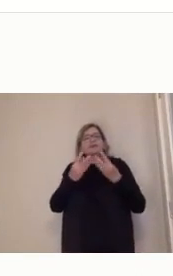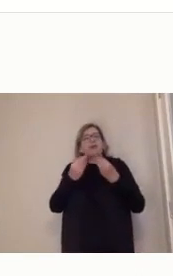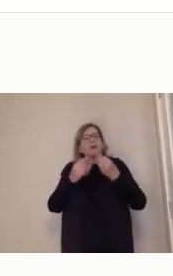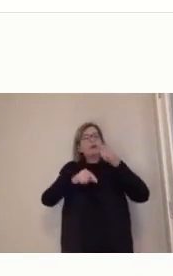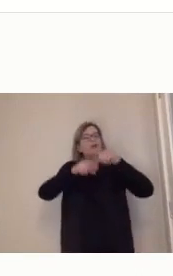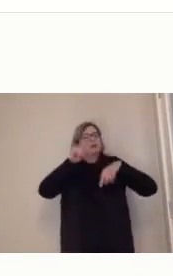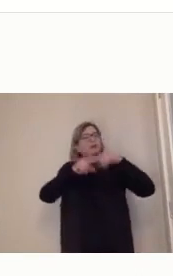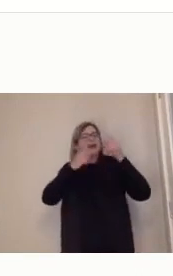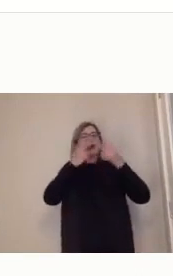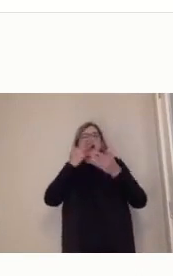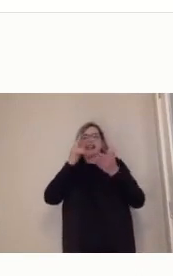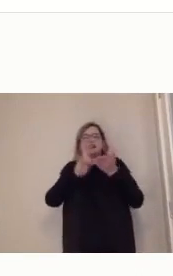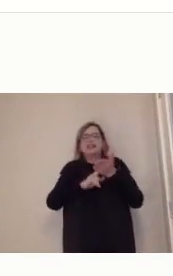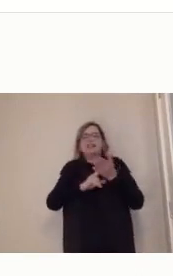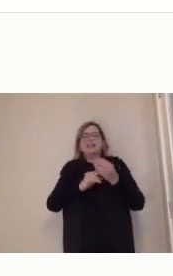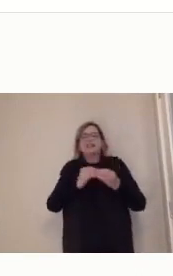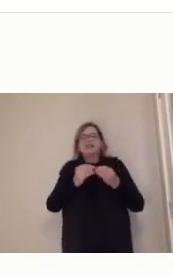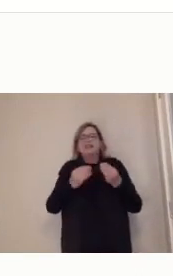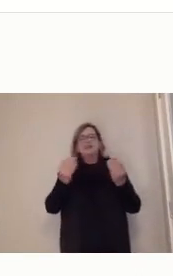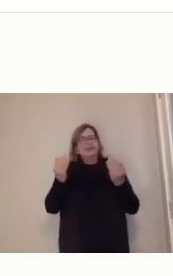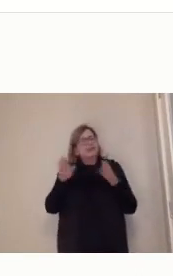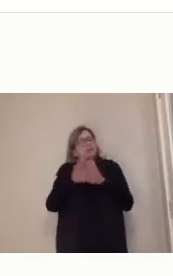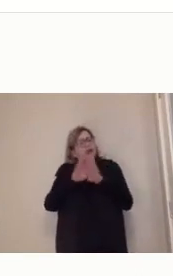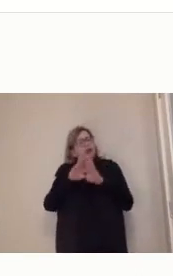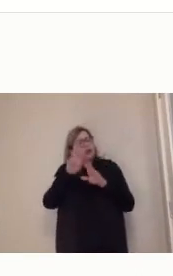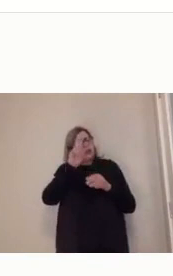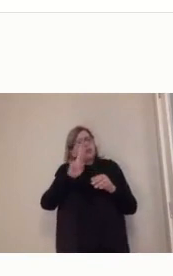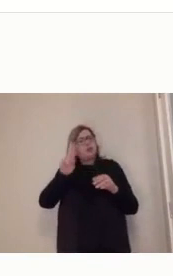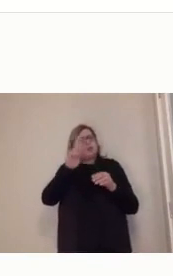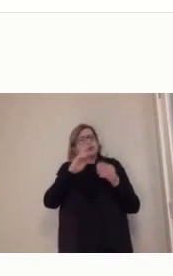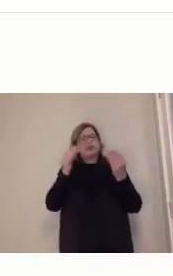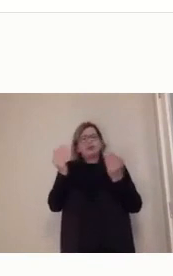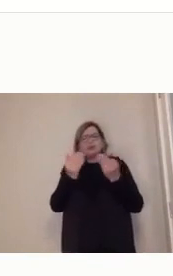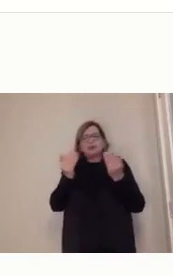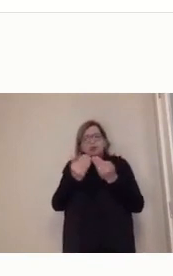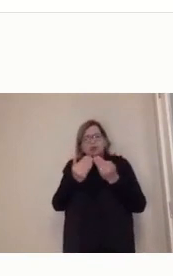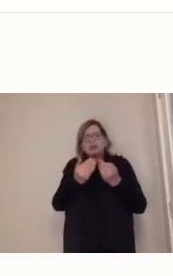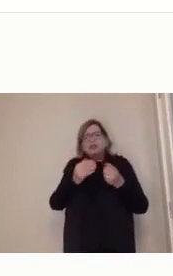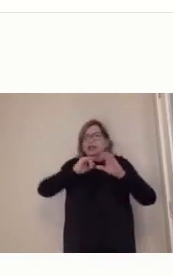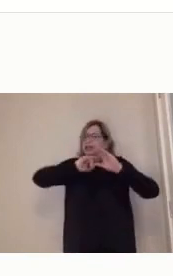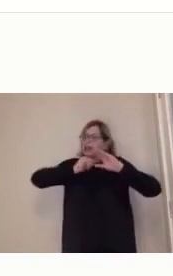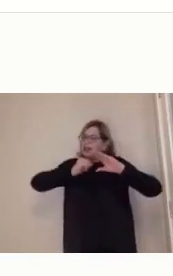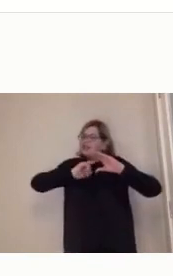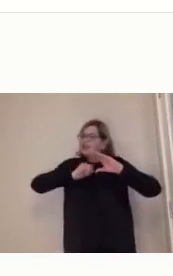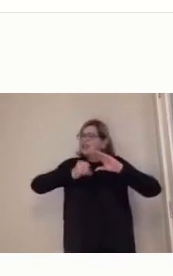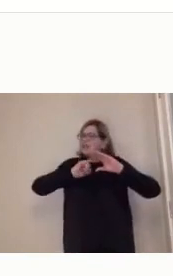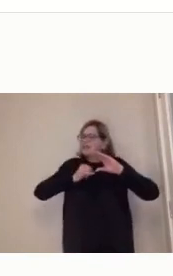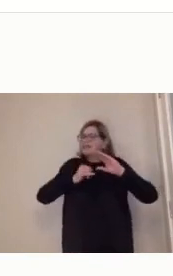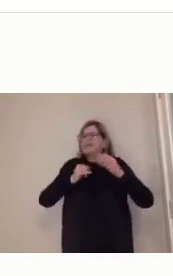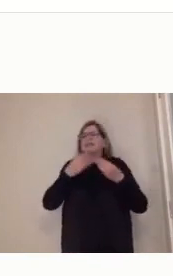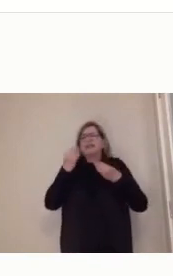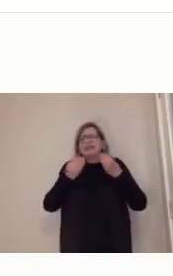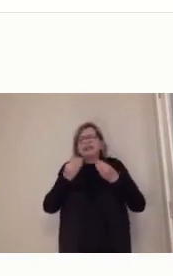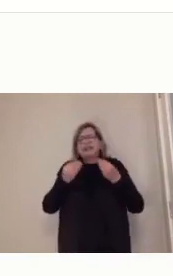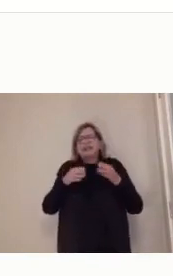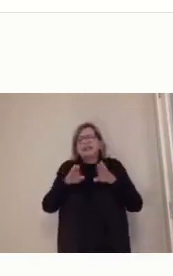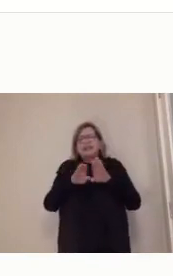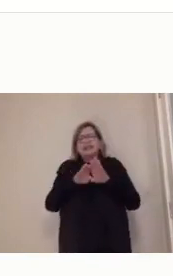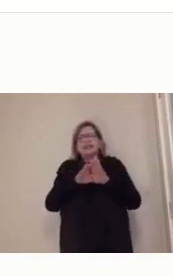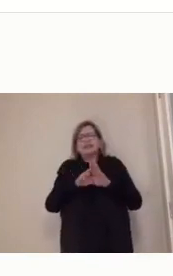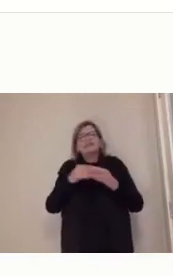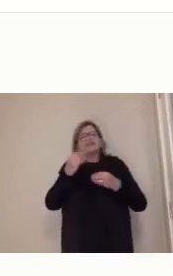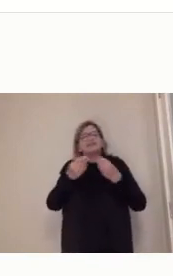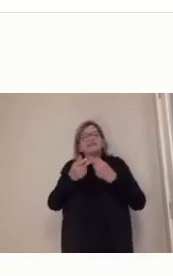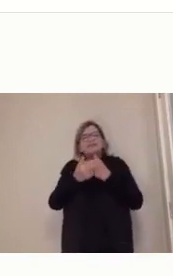Freire, né? Que foi um defensor, né? Da Educação de Jovens e Adultos, ele também utilizava esse instrumental, né?